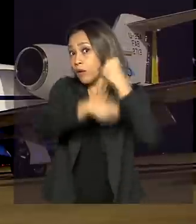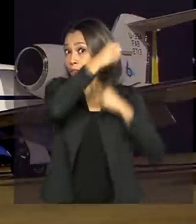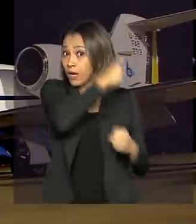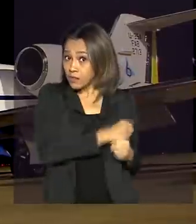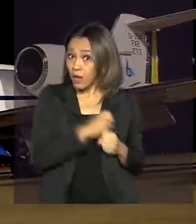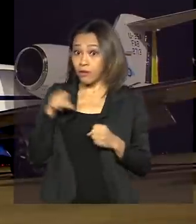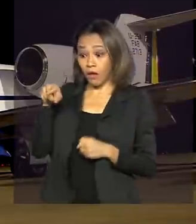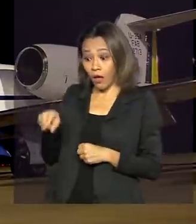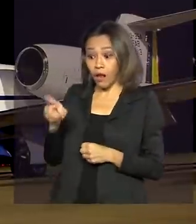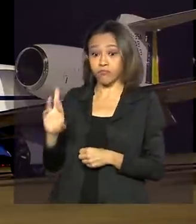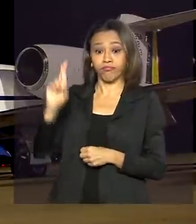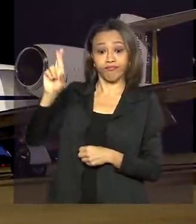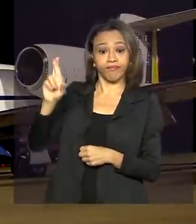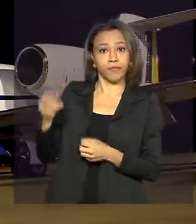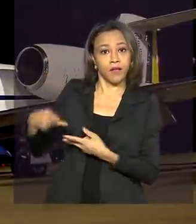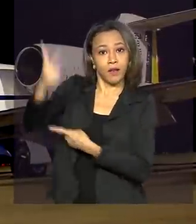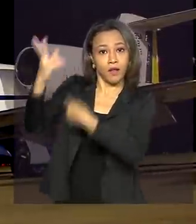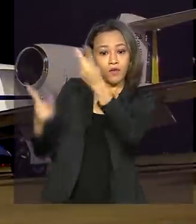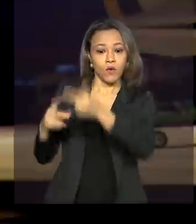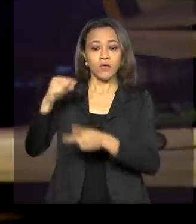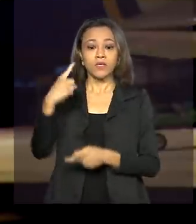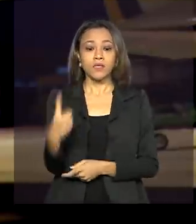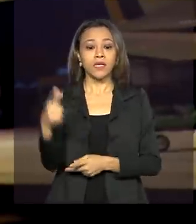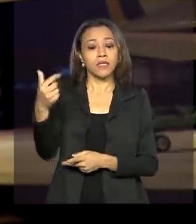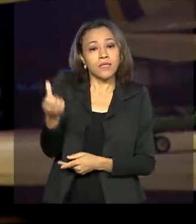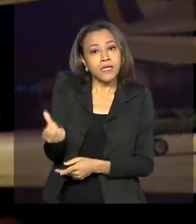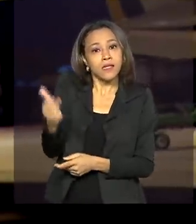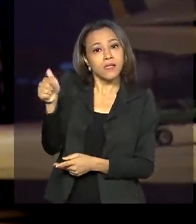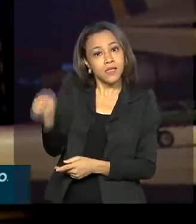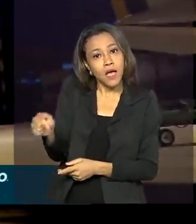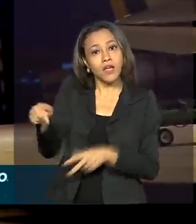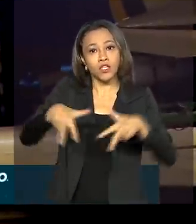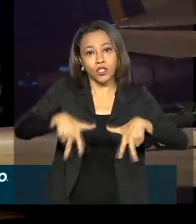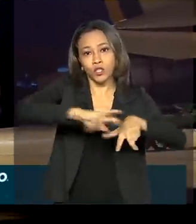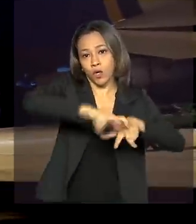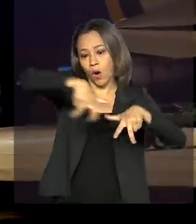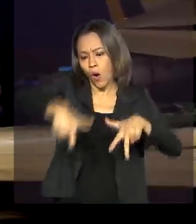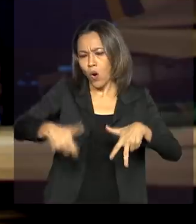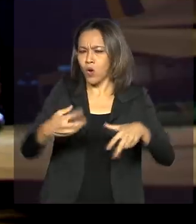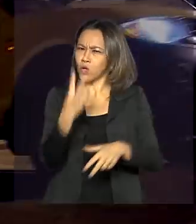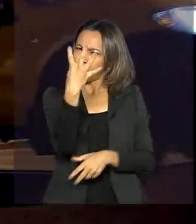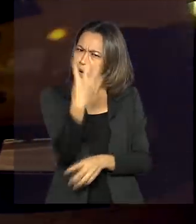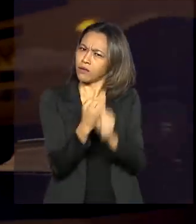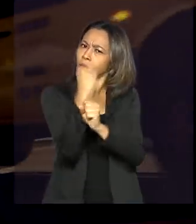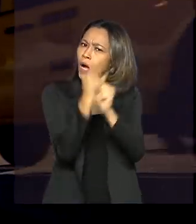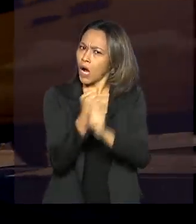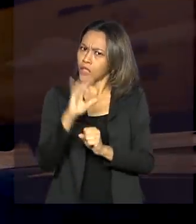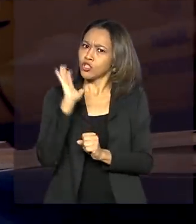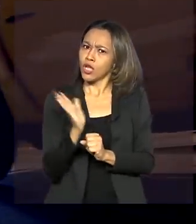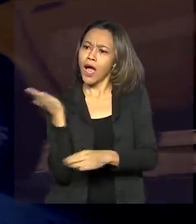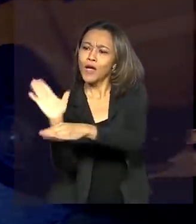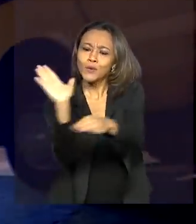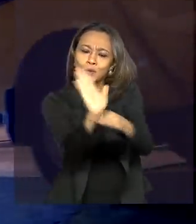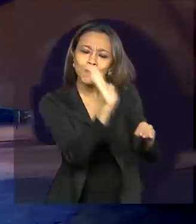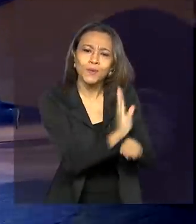transportou 167 órgãos. Nos últimos quatro anos, a FAB já ajudou a salvar